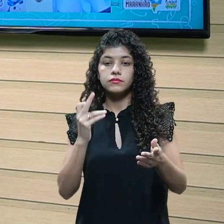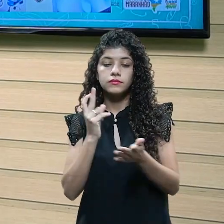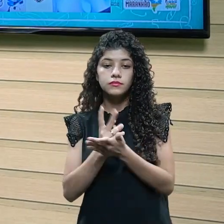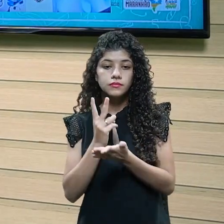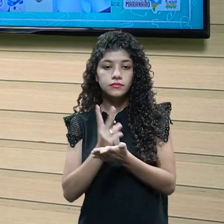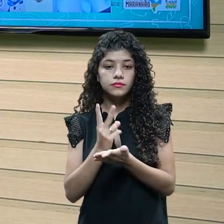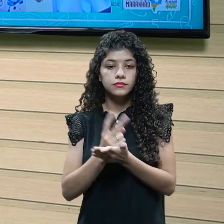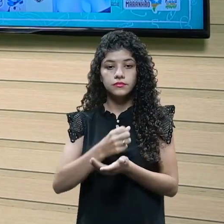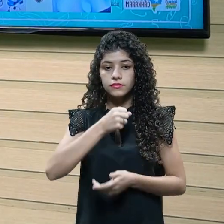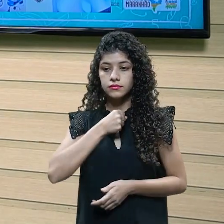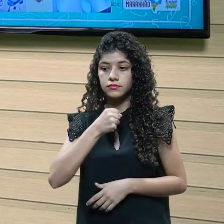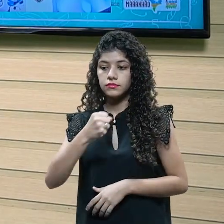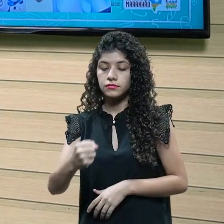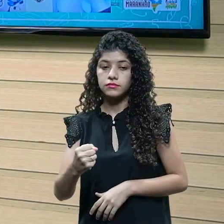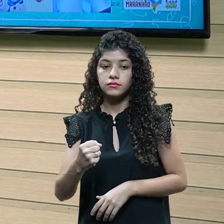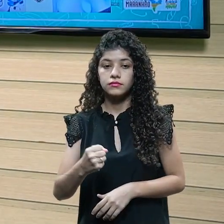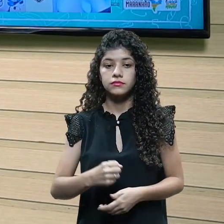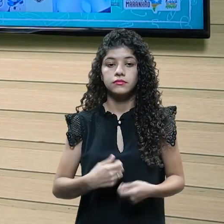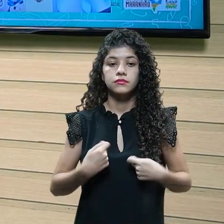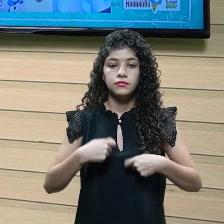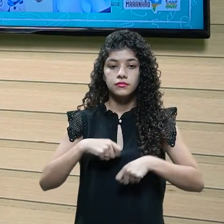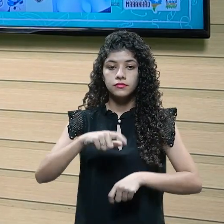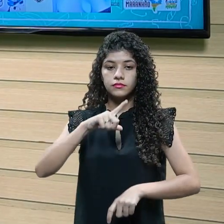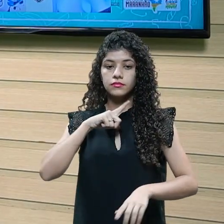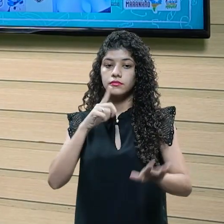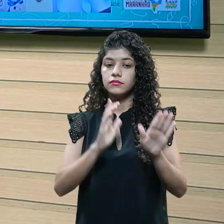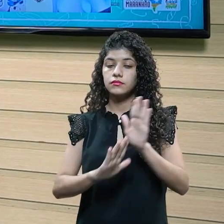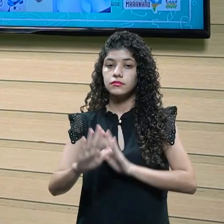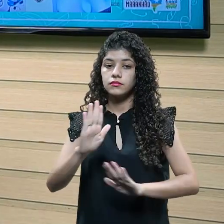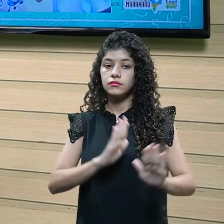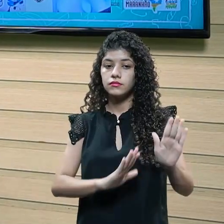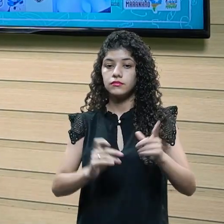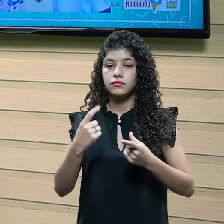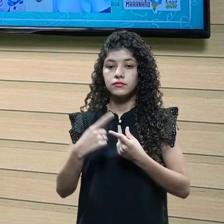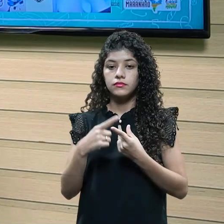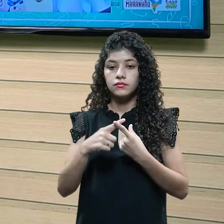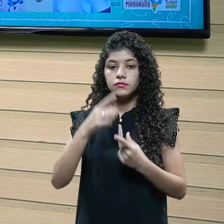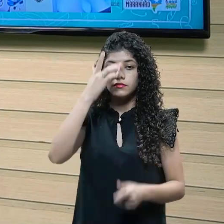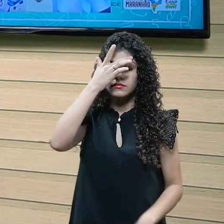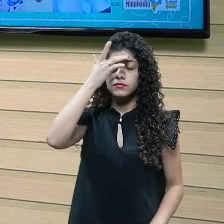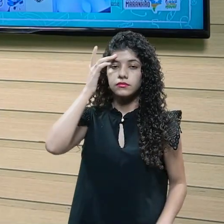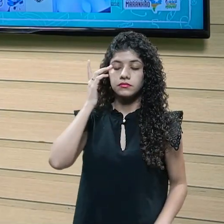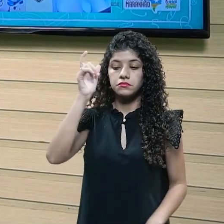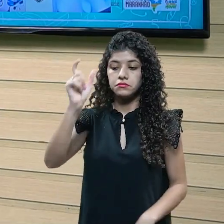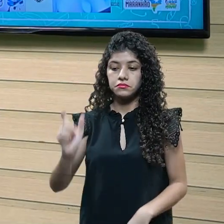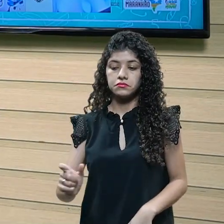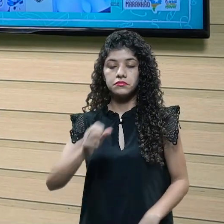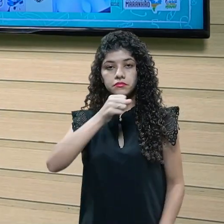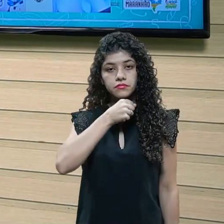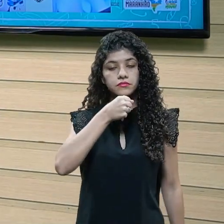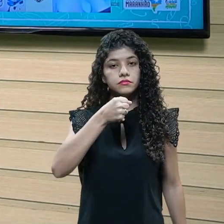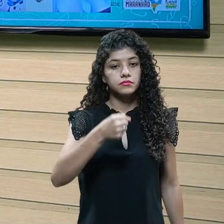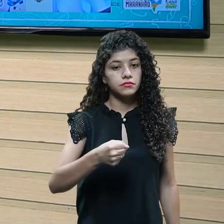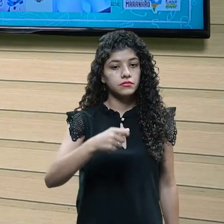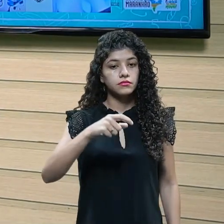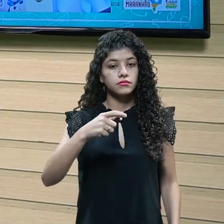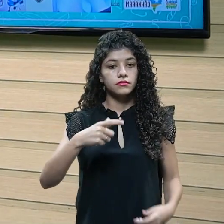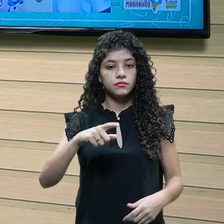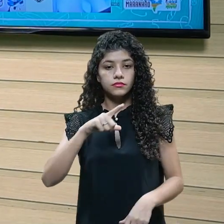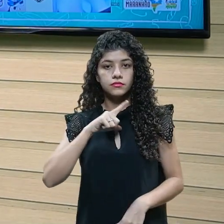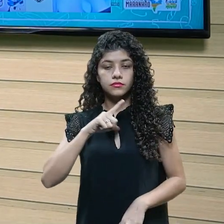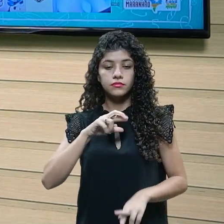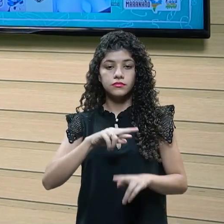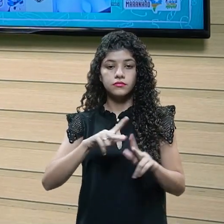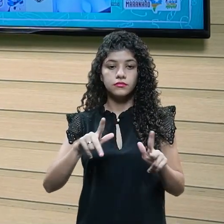Para exercer a função do mestre de cerimônias. Mas a gente tem que ter um pouco de cuidado, né? Porque essa pessoa que está lá apresentando, ela tem uma